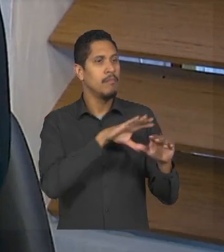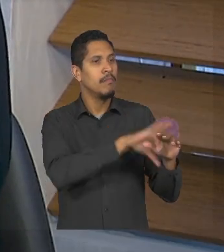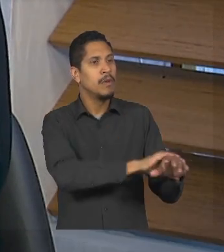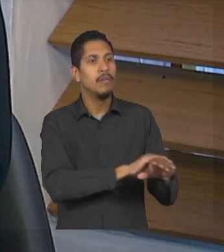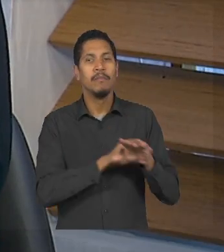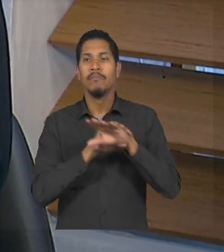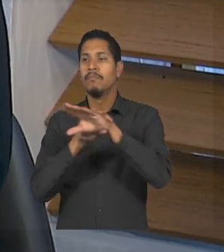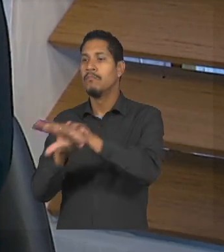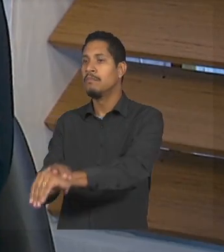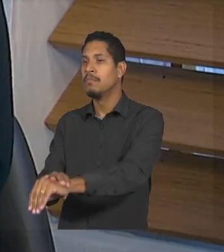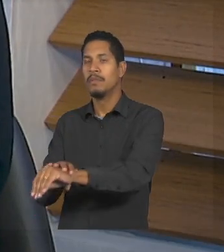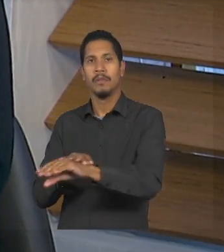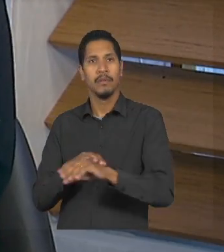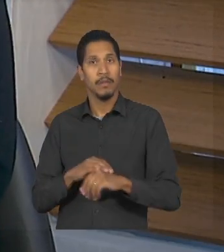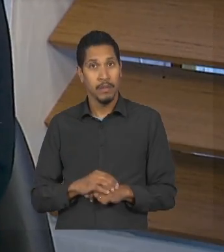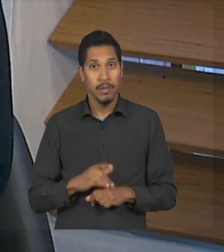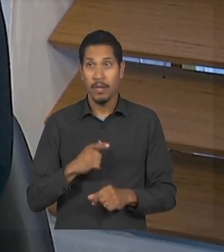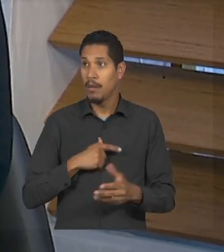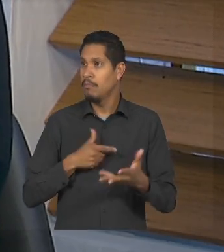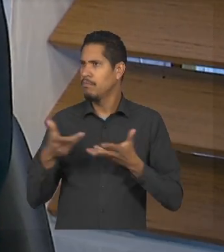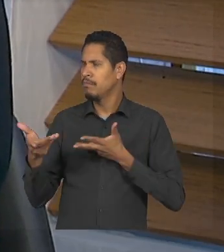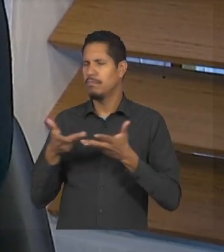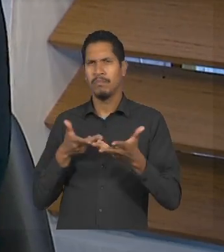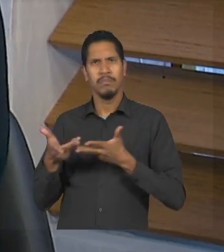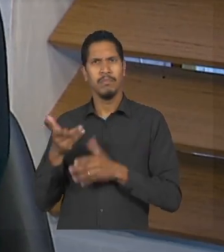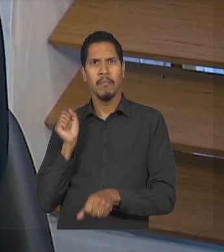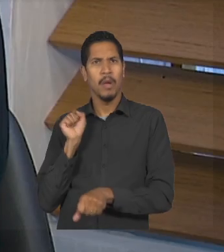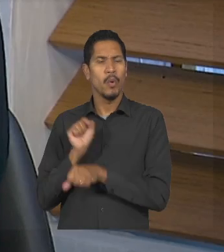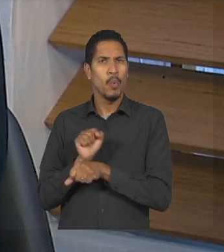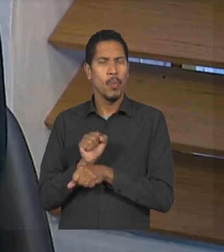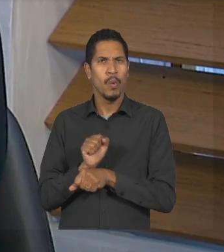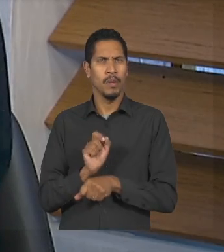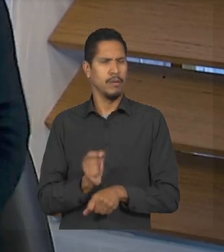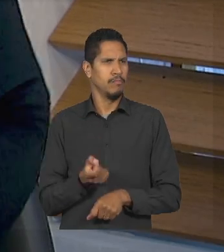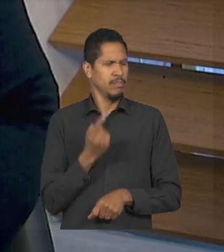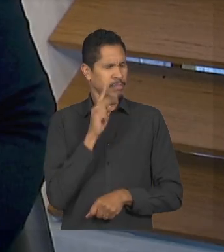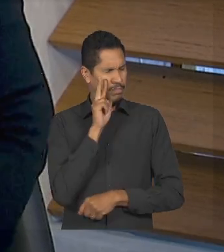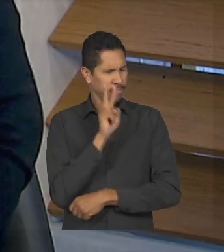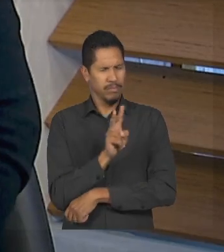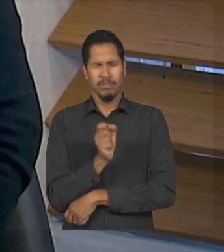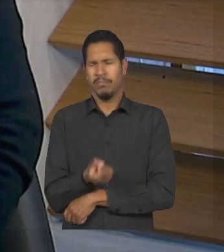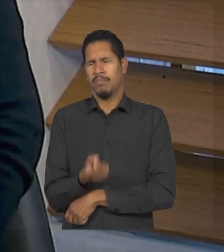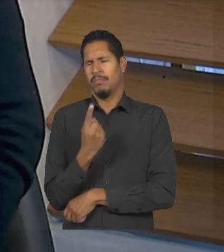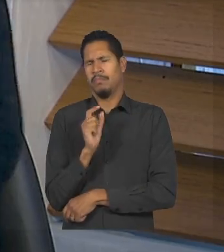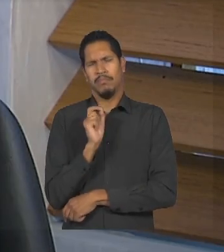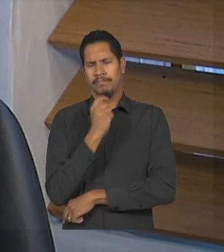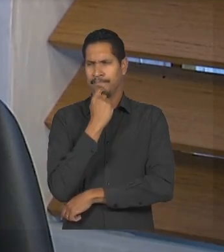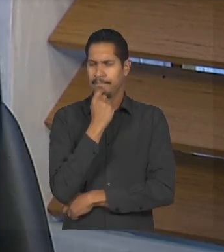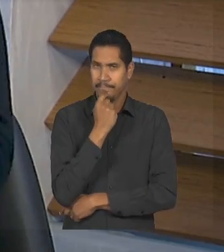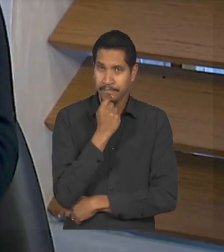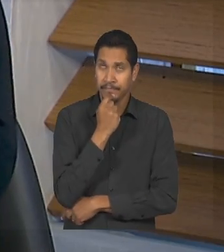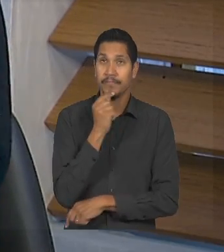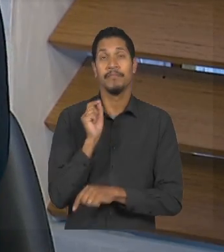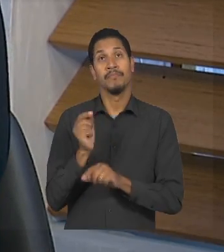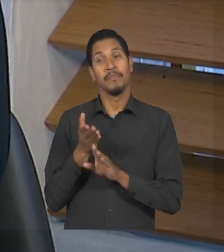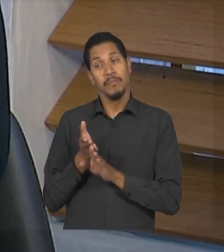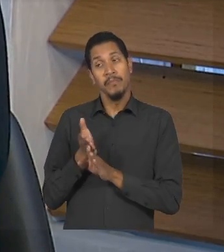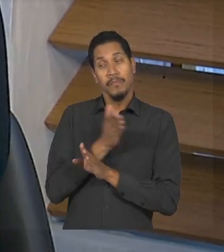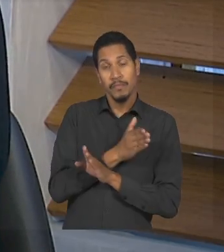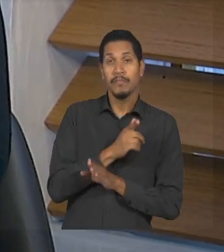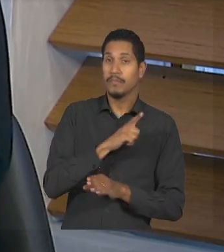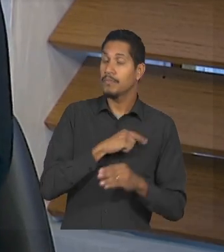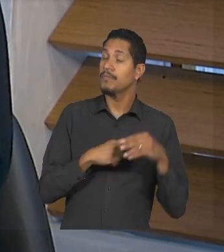queria parou de interagir isso me chamou um pouco de atenção é um pouquinho antes eu tive uma